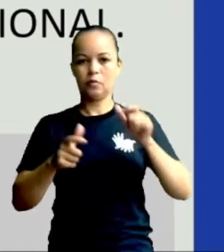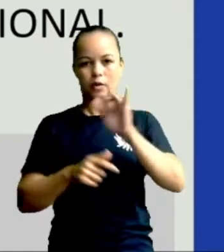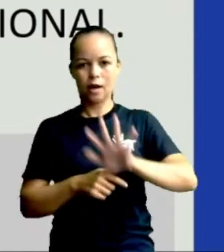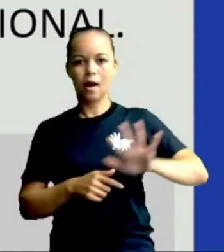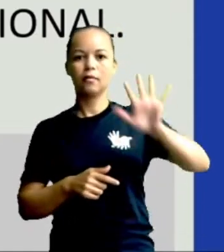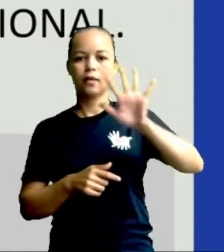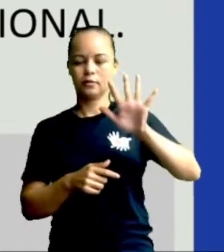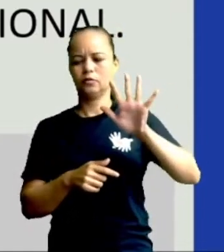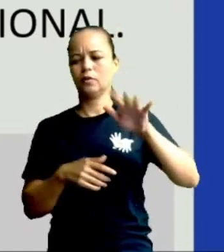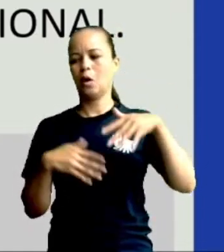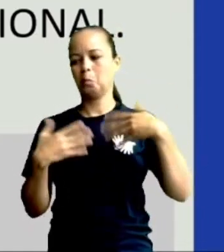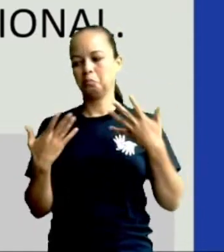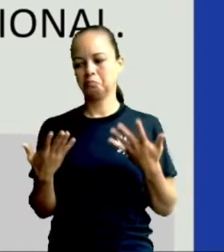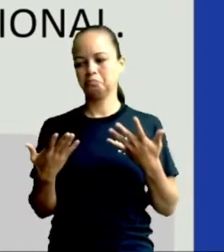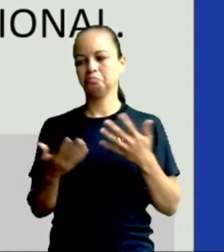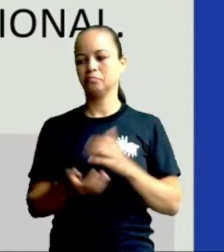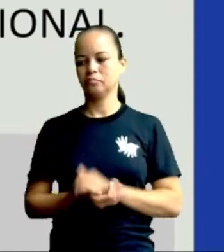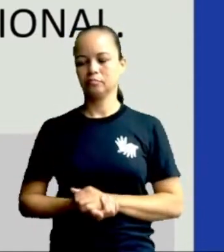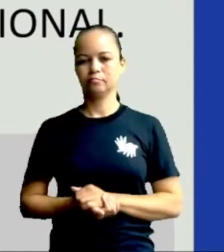E aí?